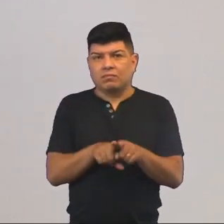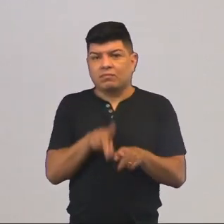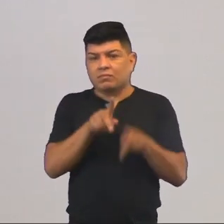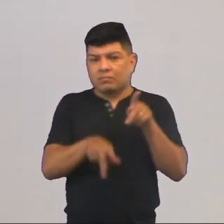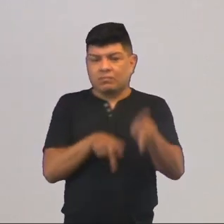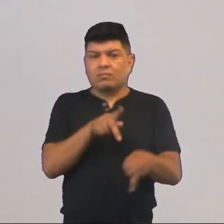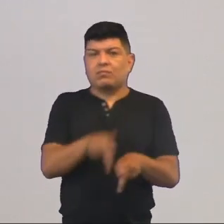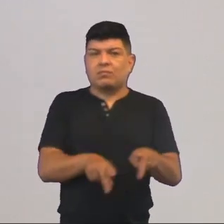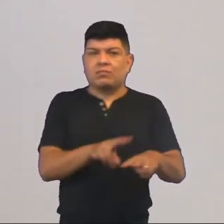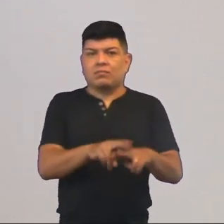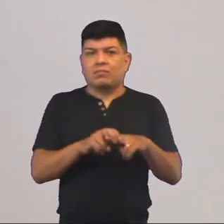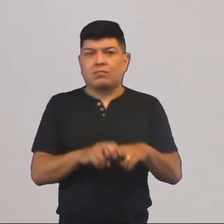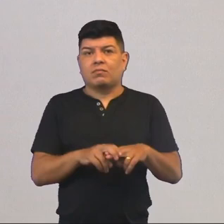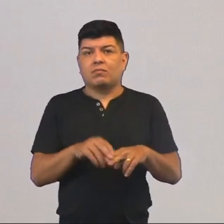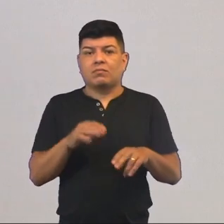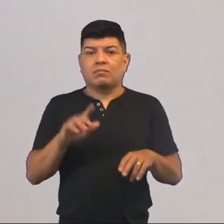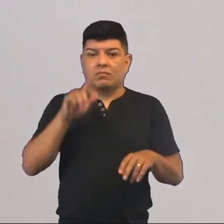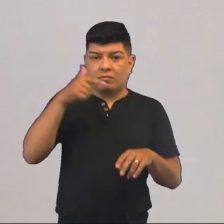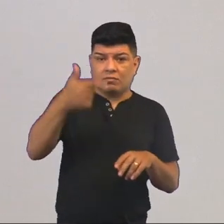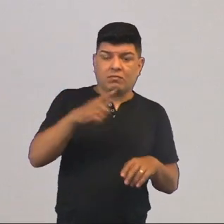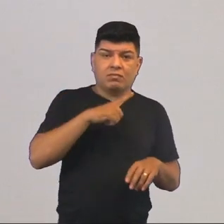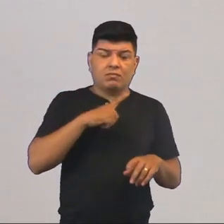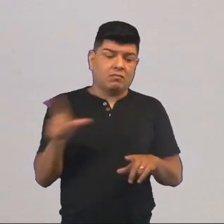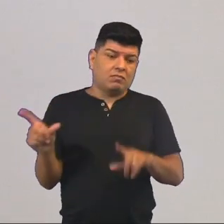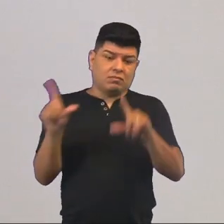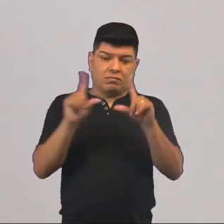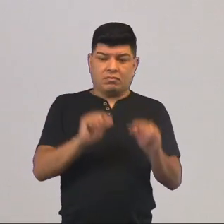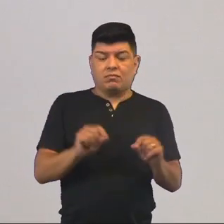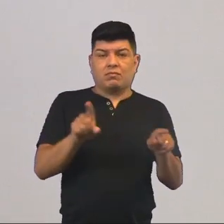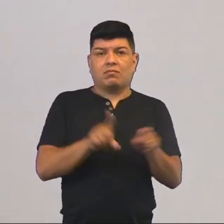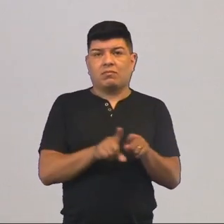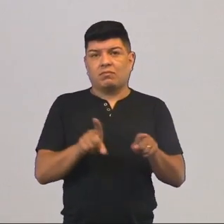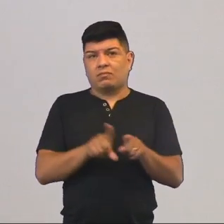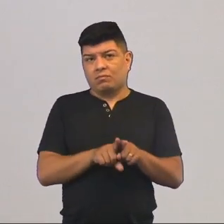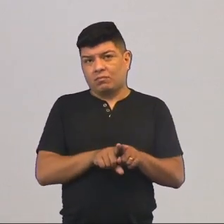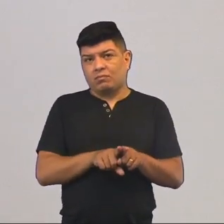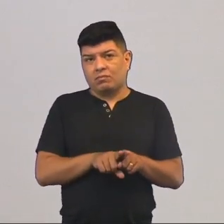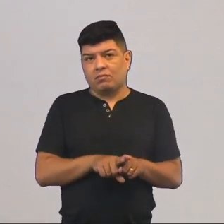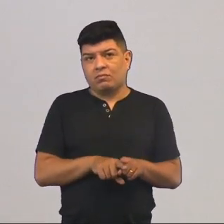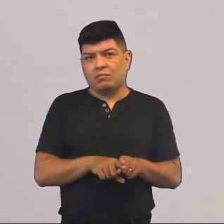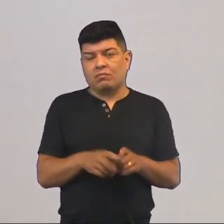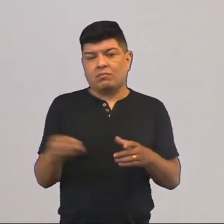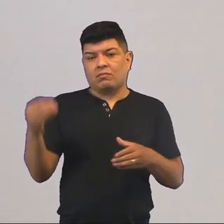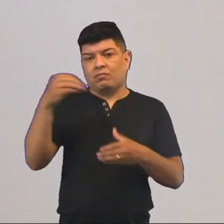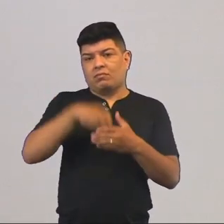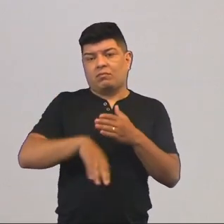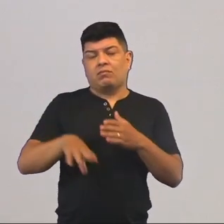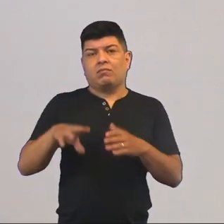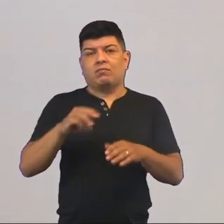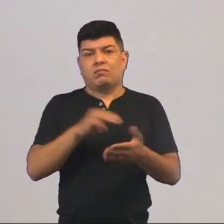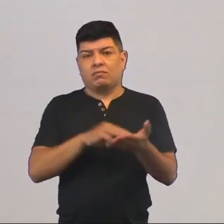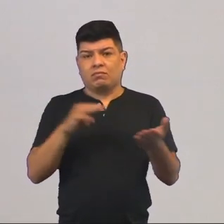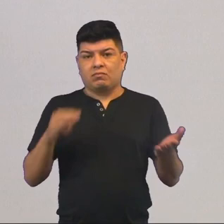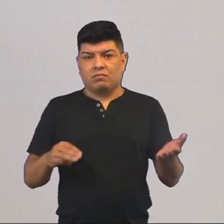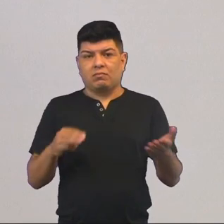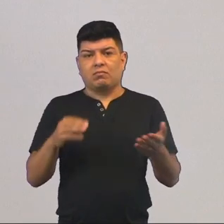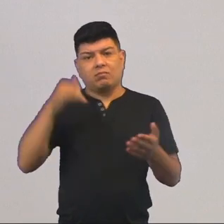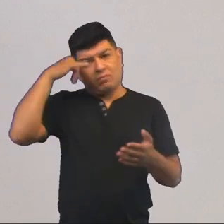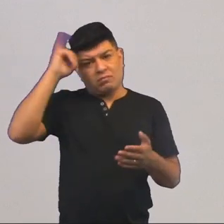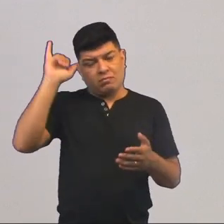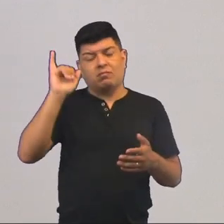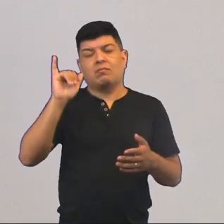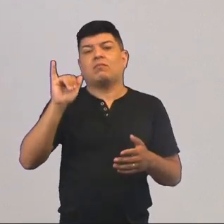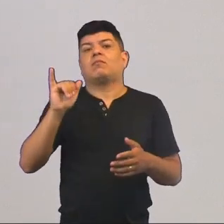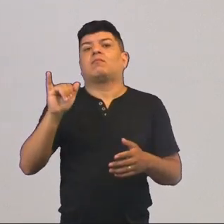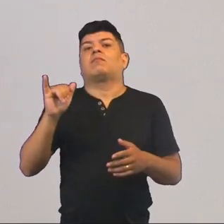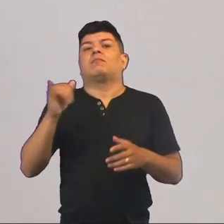da população. Como mais à frente também houve uma redução, quando houve a introdução de métodos contraceptivos, o